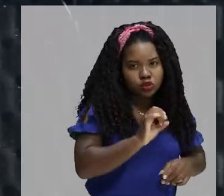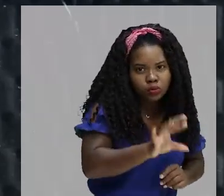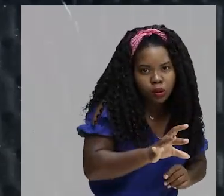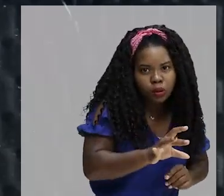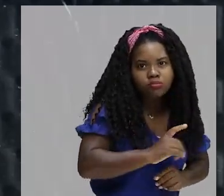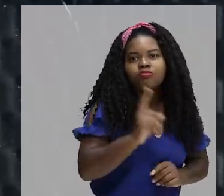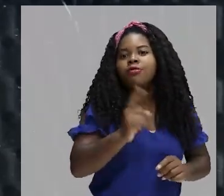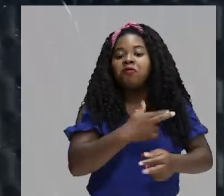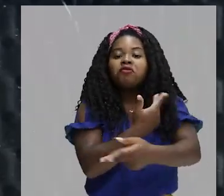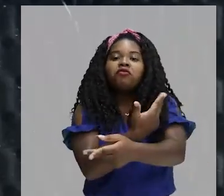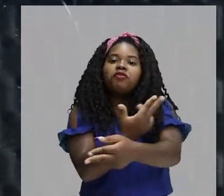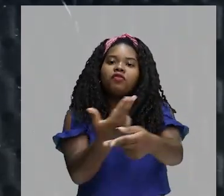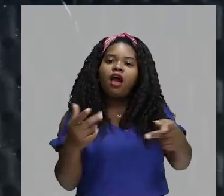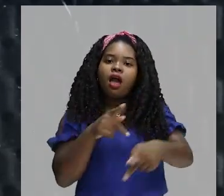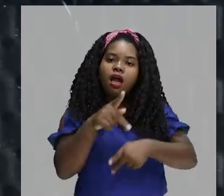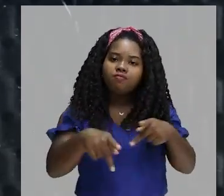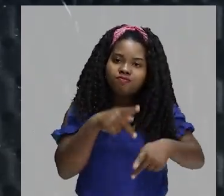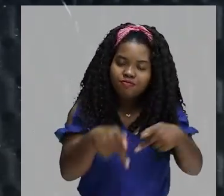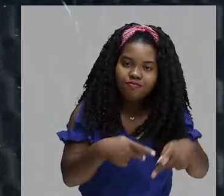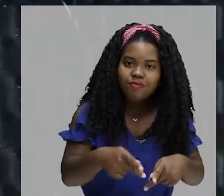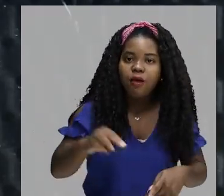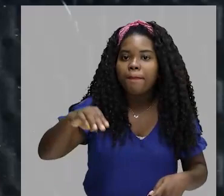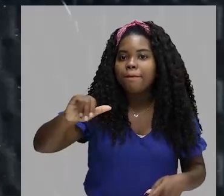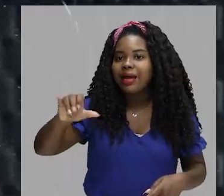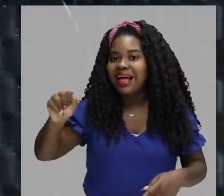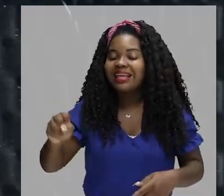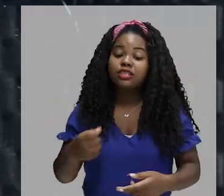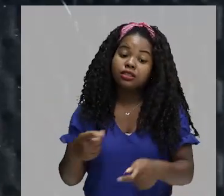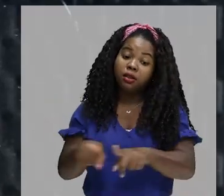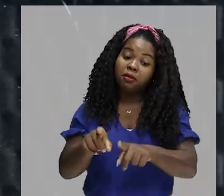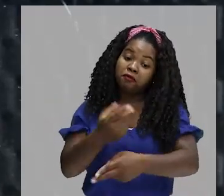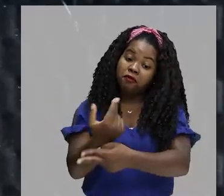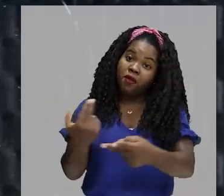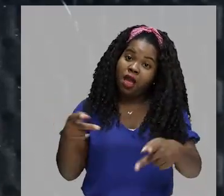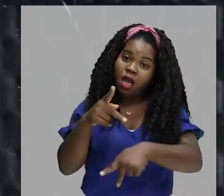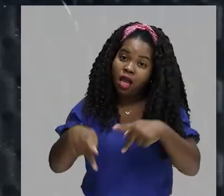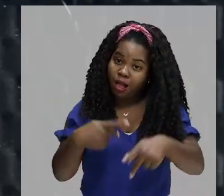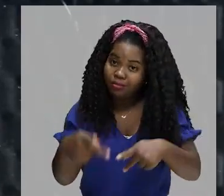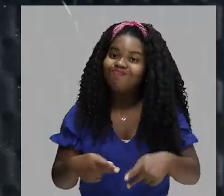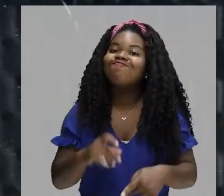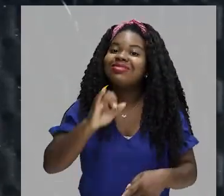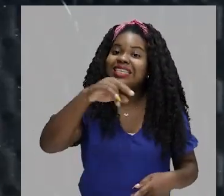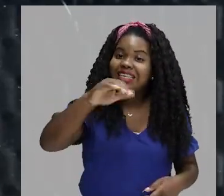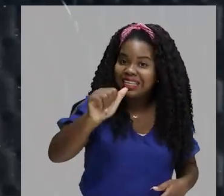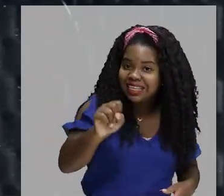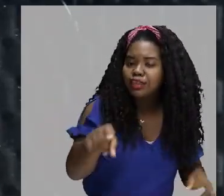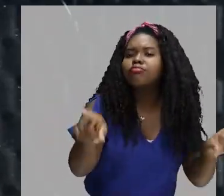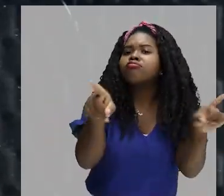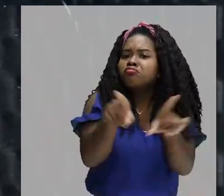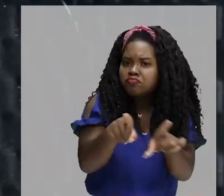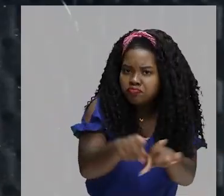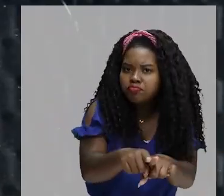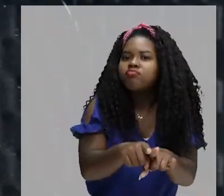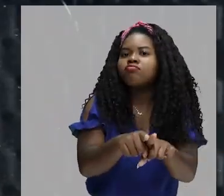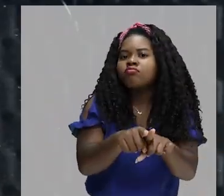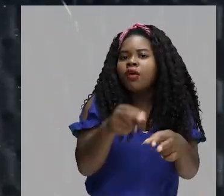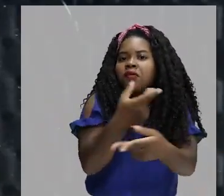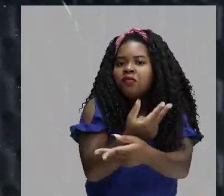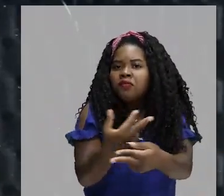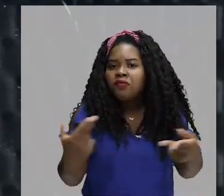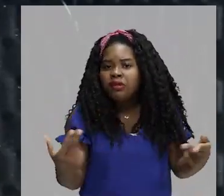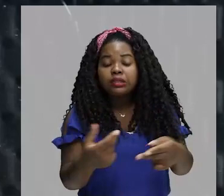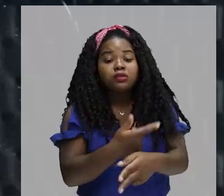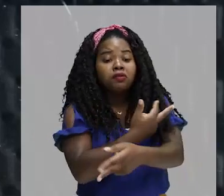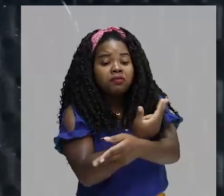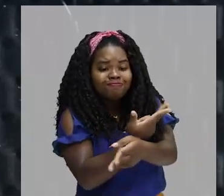povos. Quando você fala dos maias, você fala de diversos povos. Quando você fala dos incas, você está falando de diversos povos. Então, a